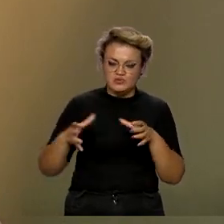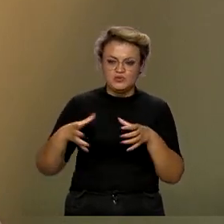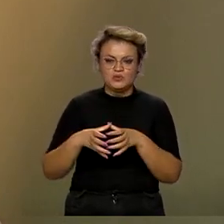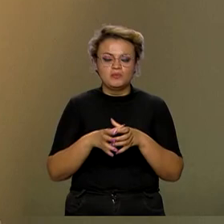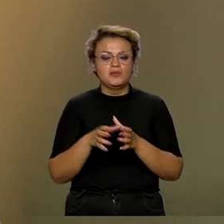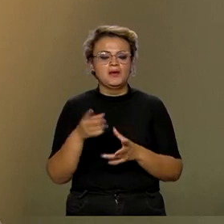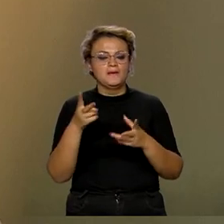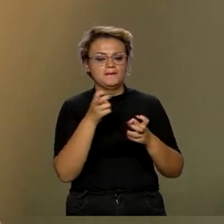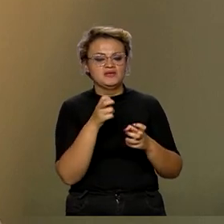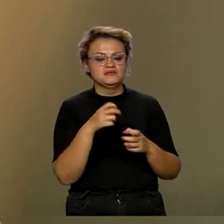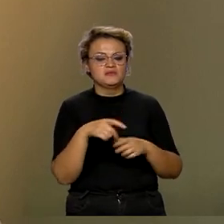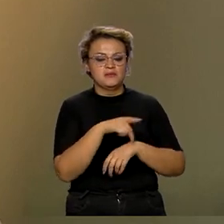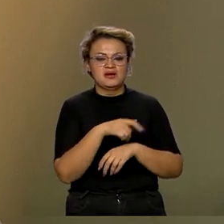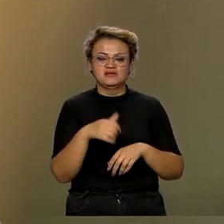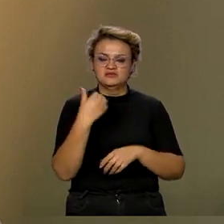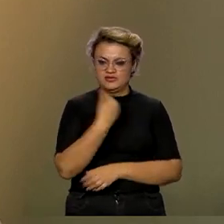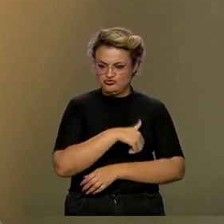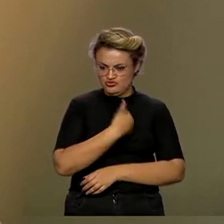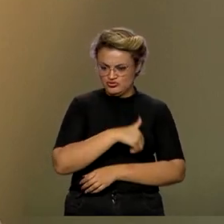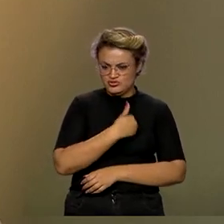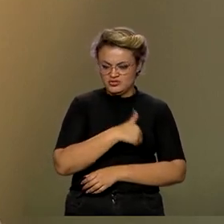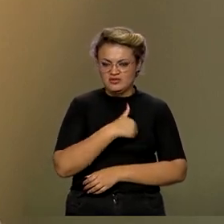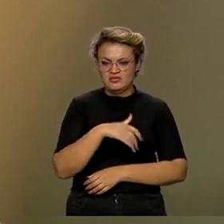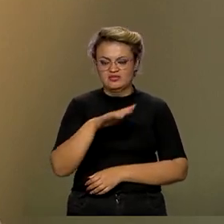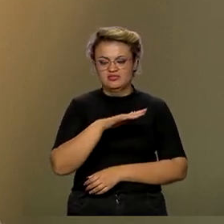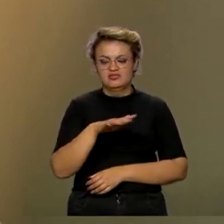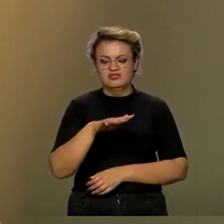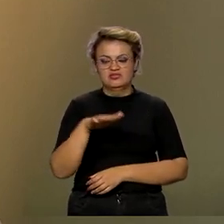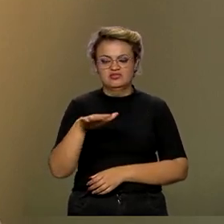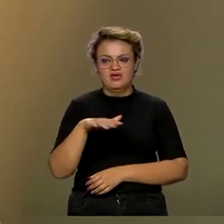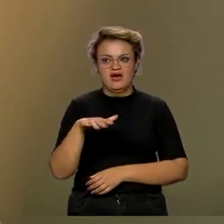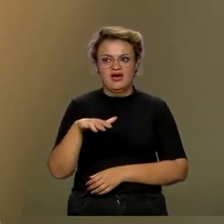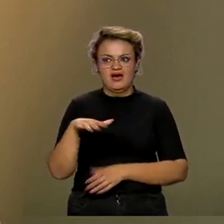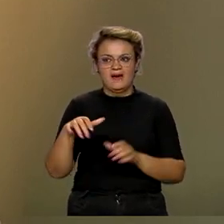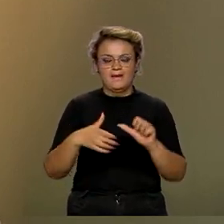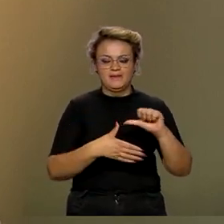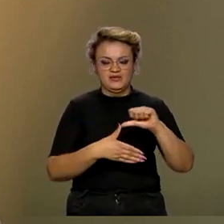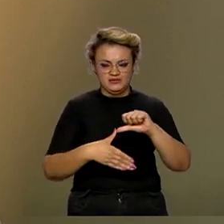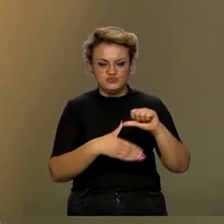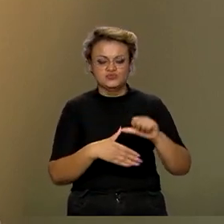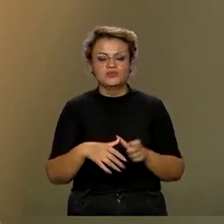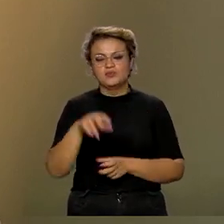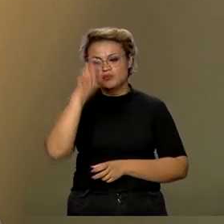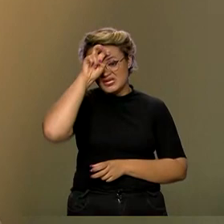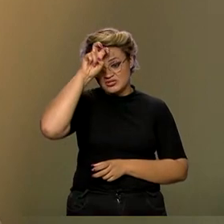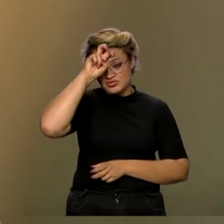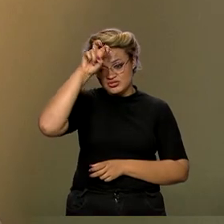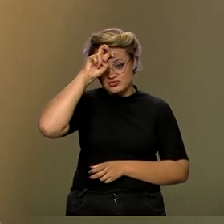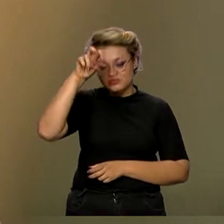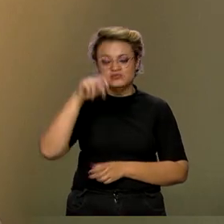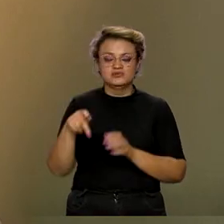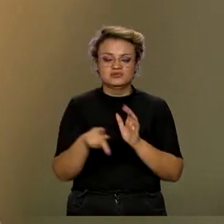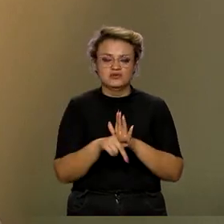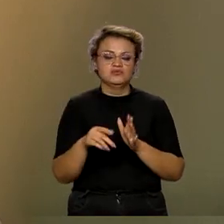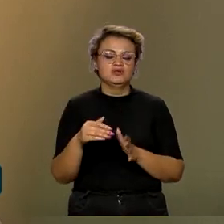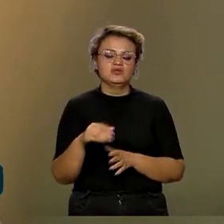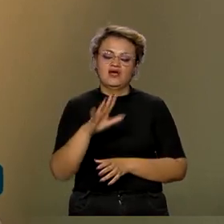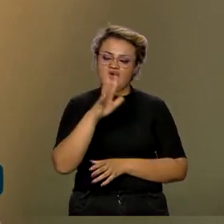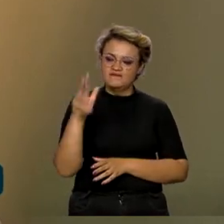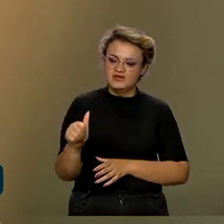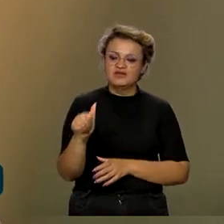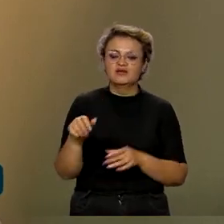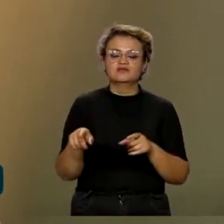vejo o caso da Argentina, na América do Sul, o Egito, que já está no banco dos BRICS, na África,